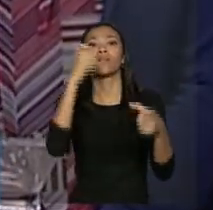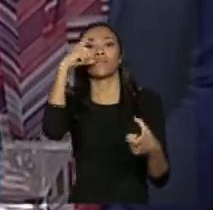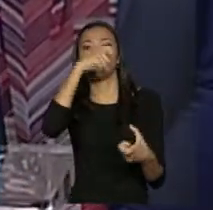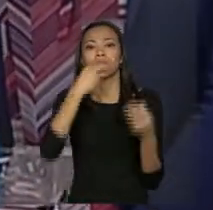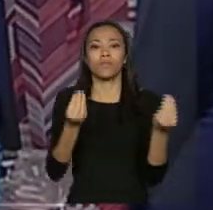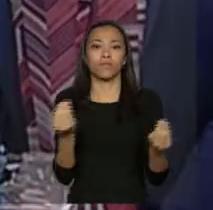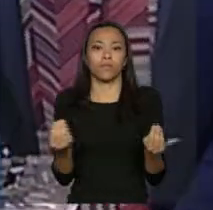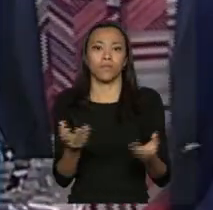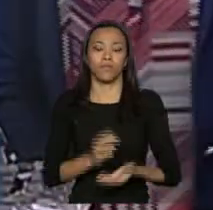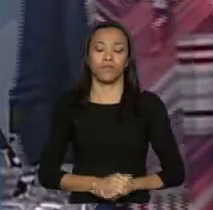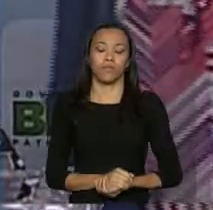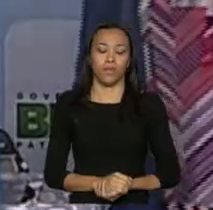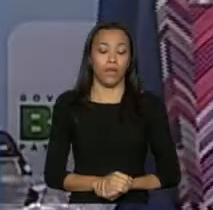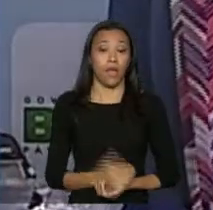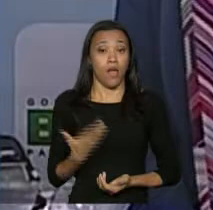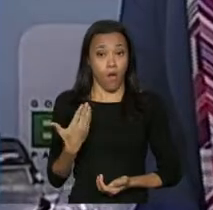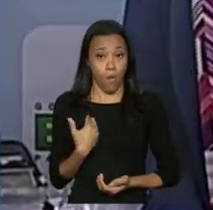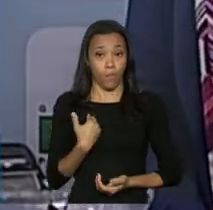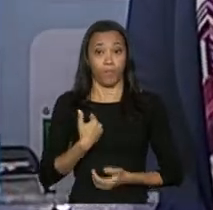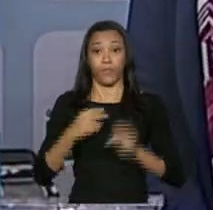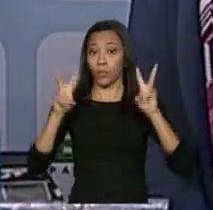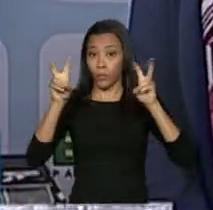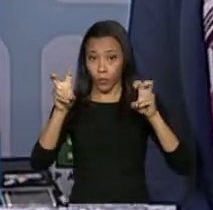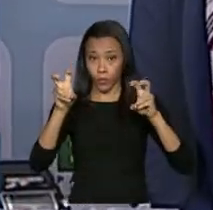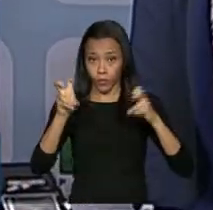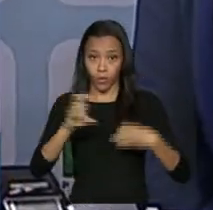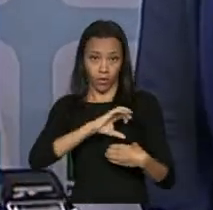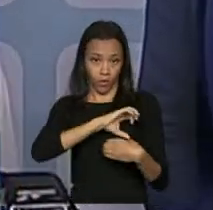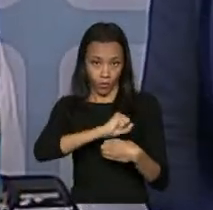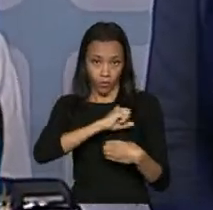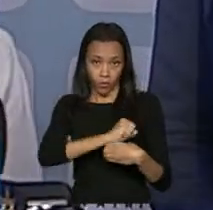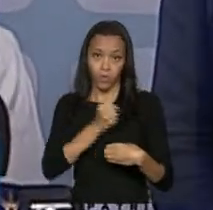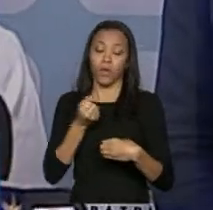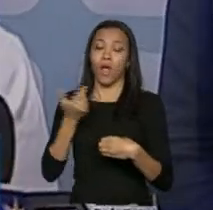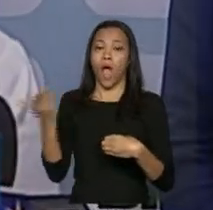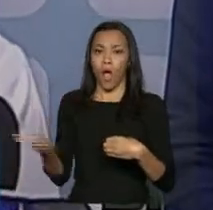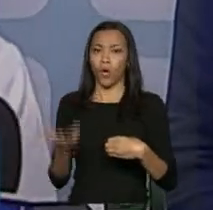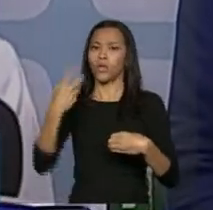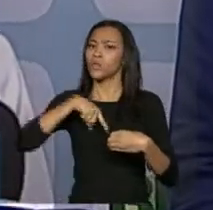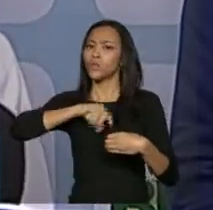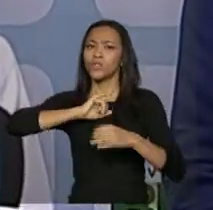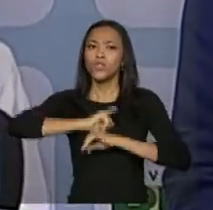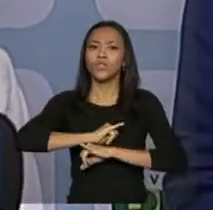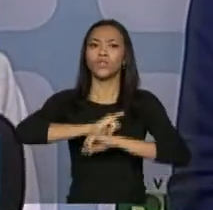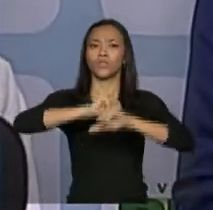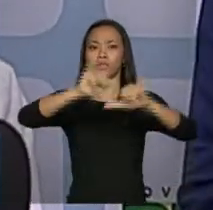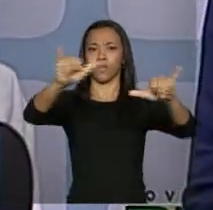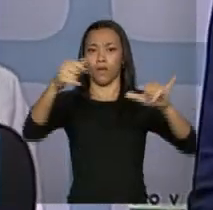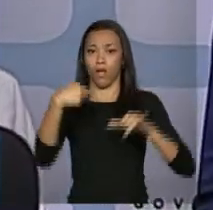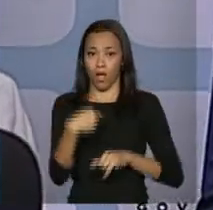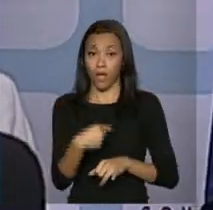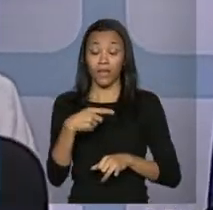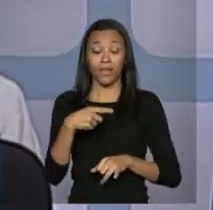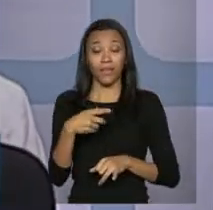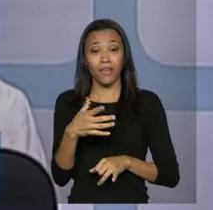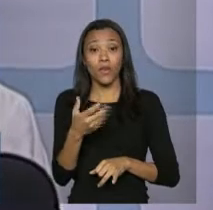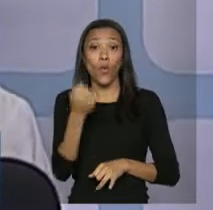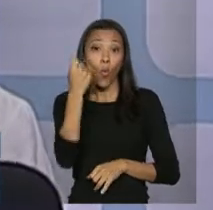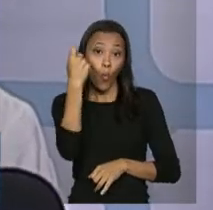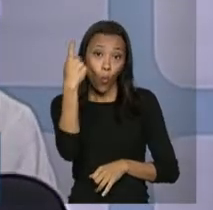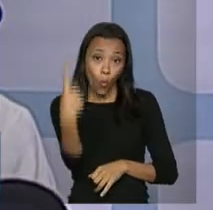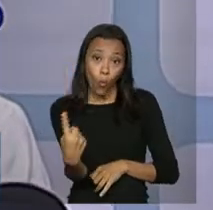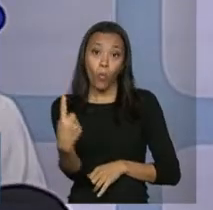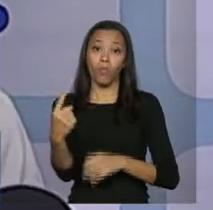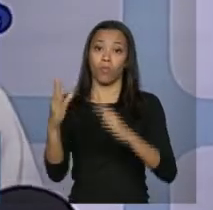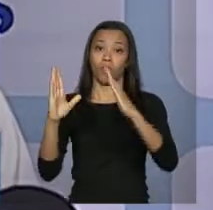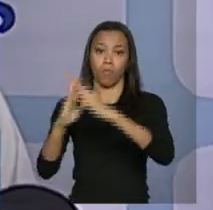Em relação ao banco de leites, a gente colocou agora no lançamento da campanha a informação de que pelo menos um banco de